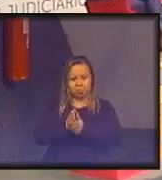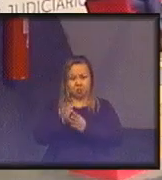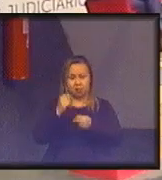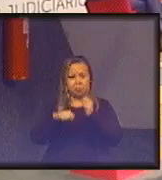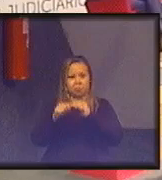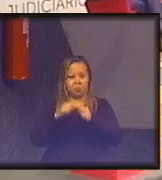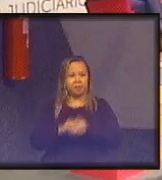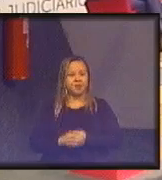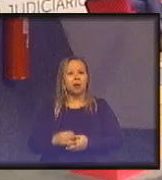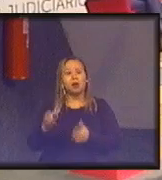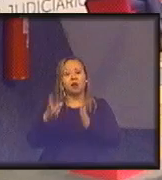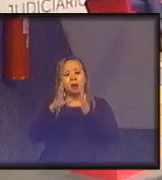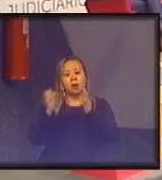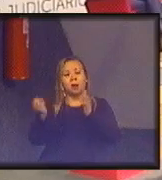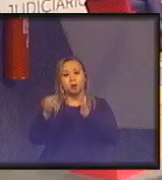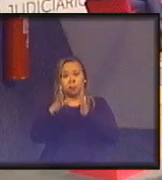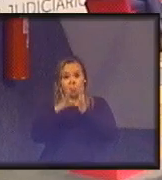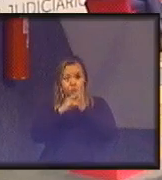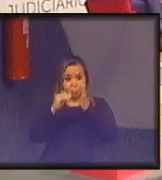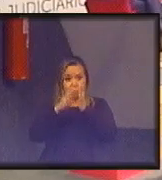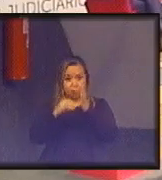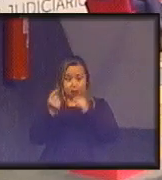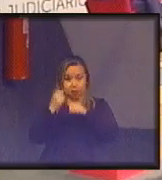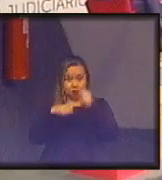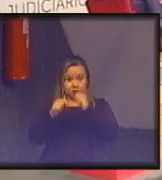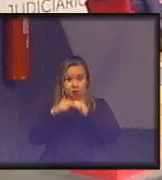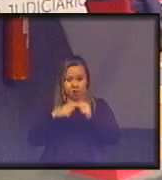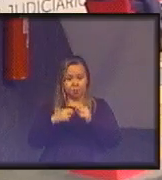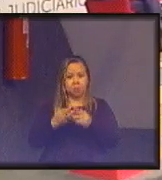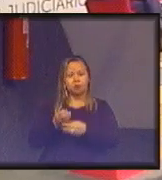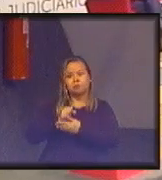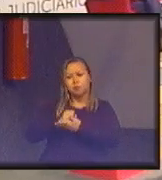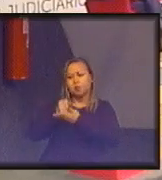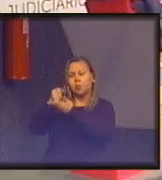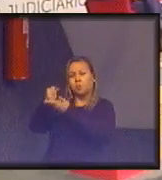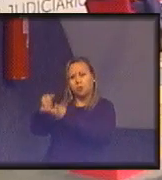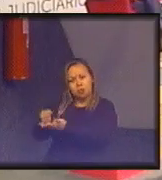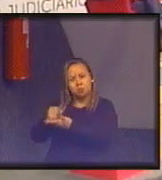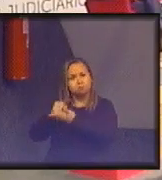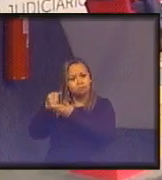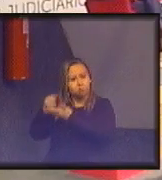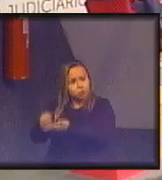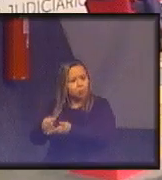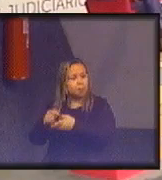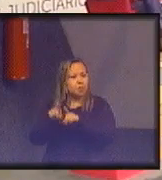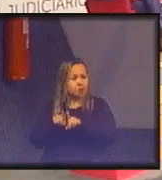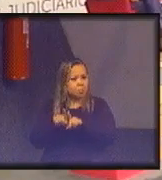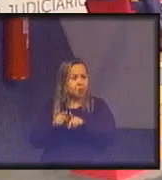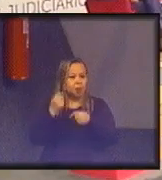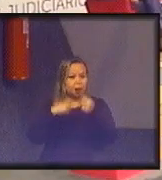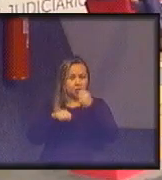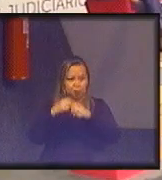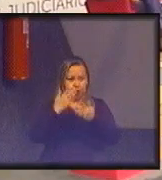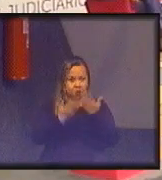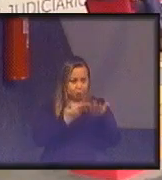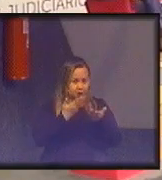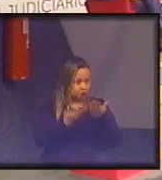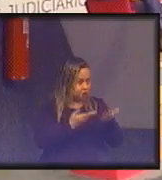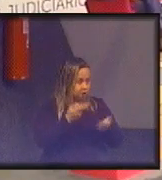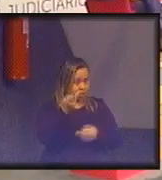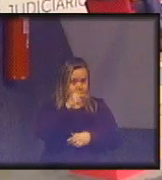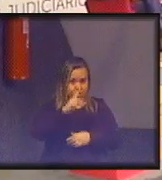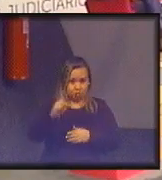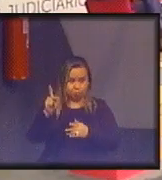principais? compartilhamento colaboração e sob demanda a economia circular em sua